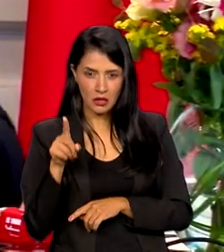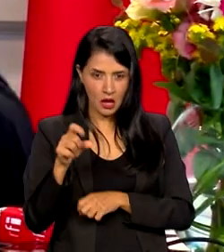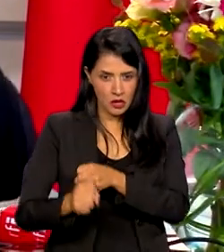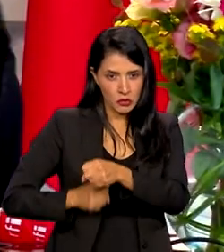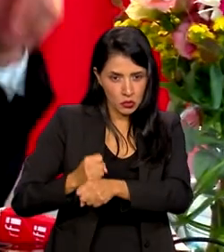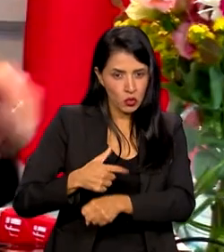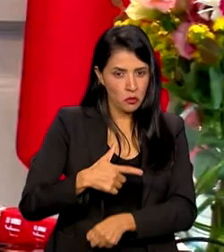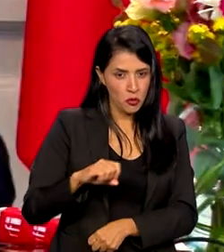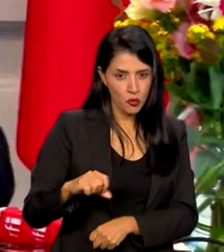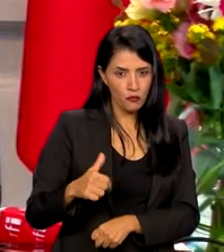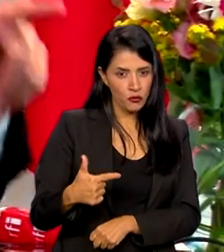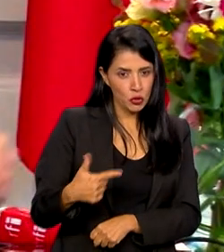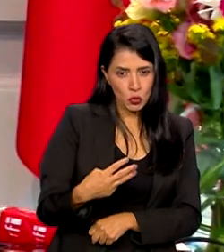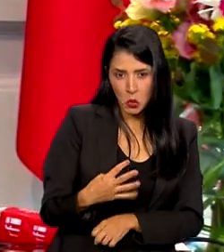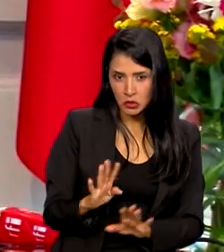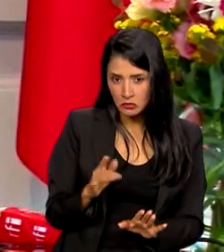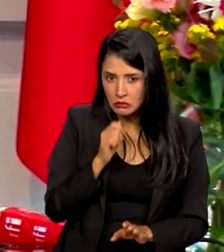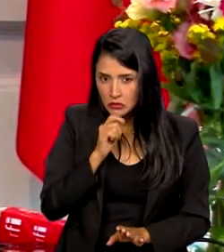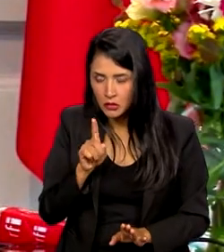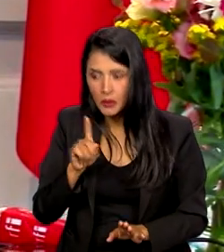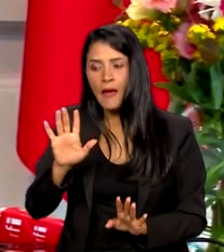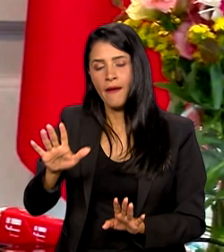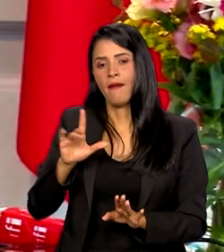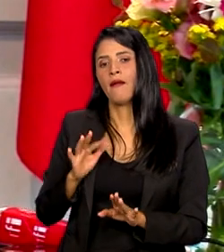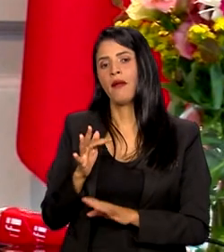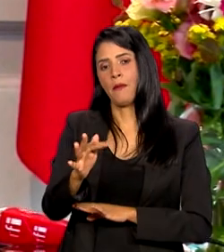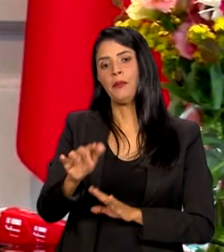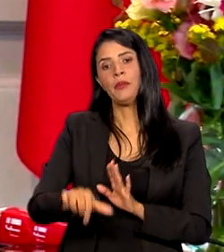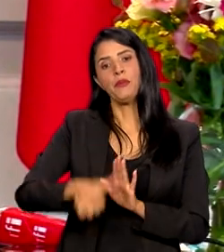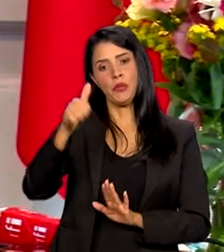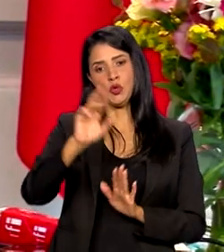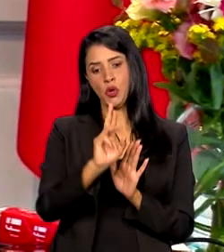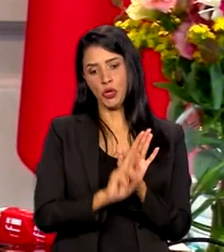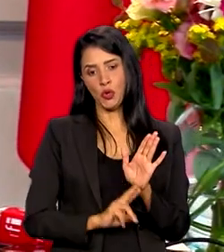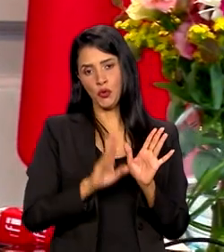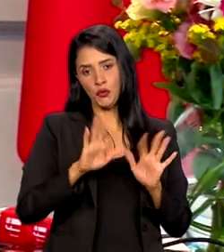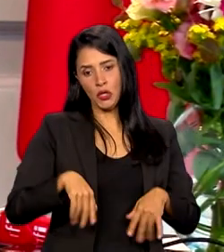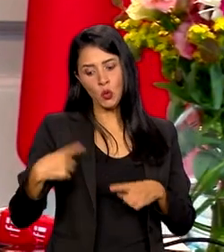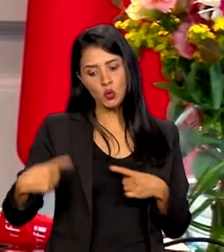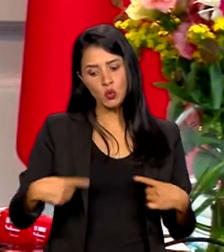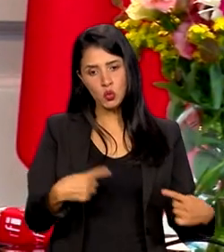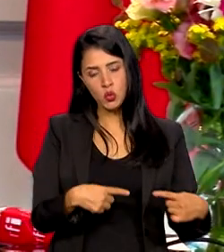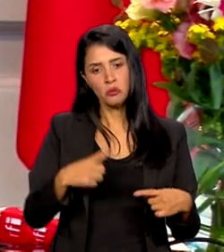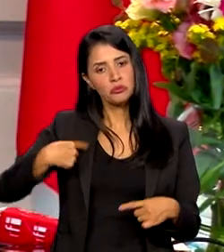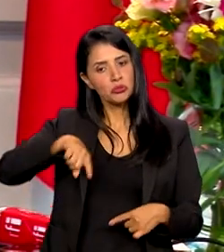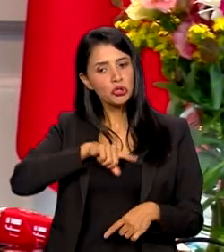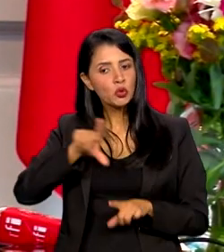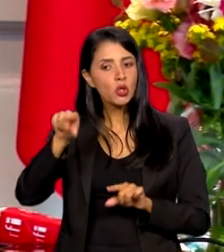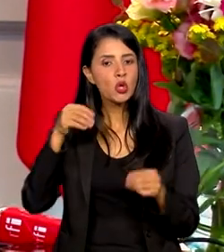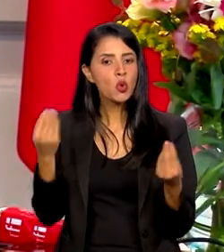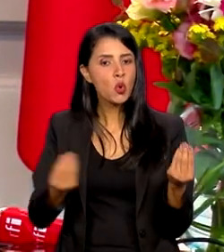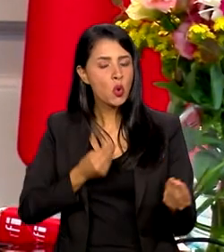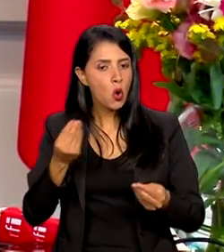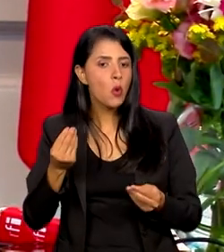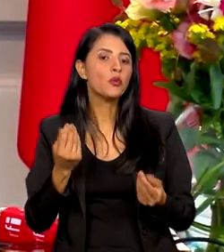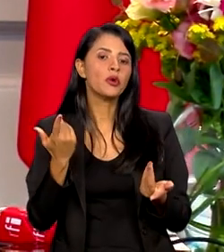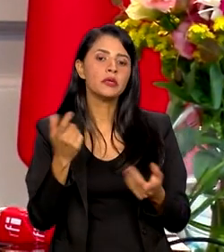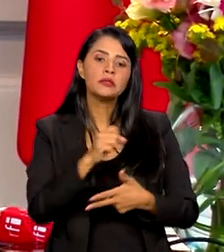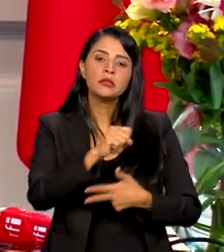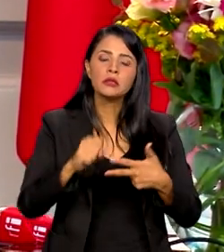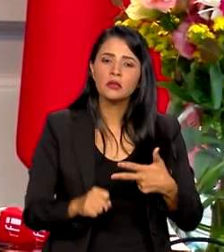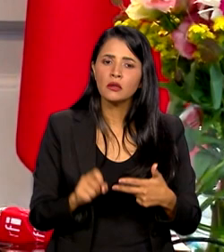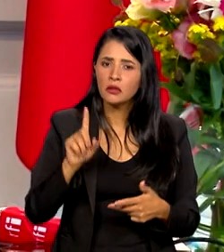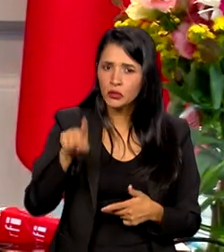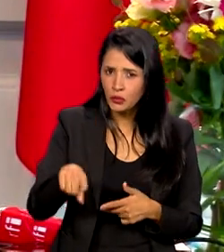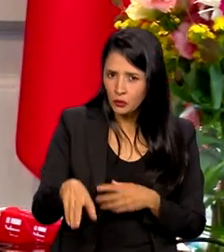A partir do relatório final dessa discussão, nós vamos definir como será o Enem em 2024. Ministro, só para